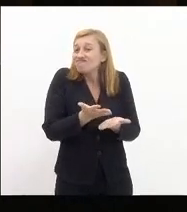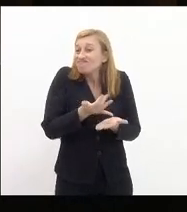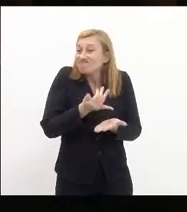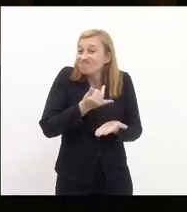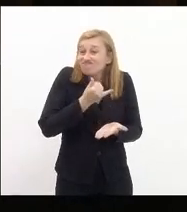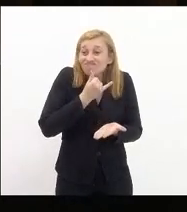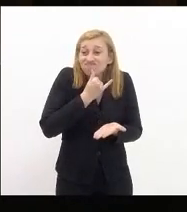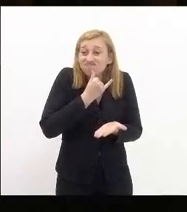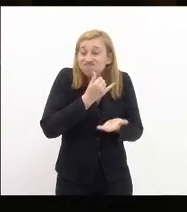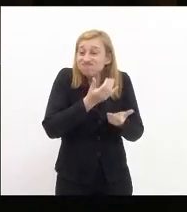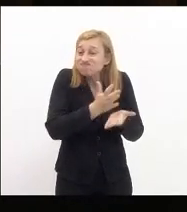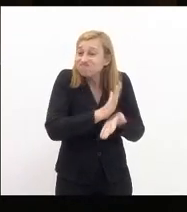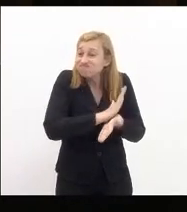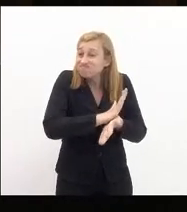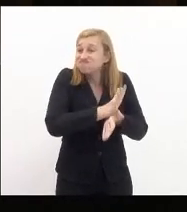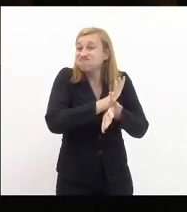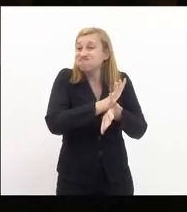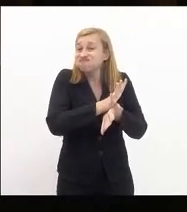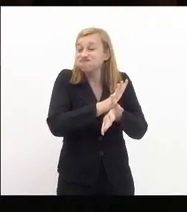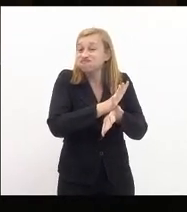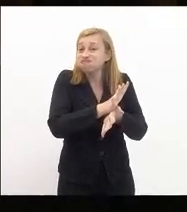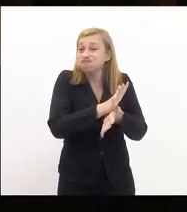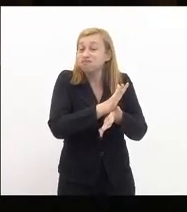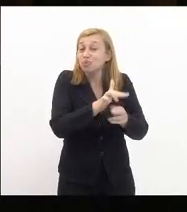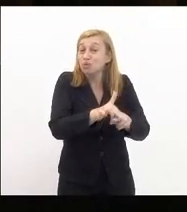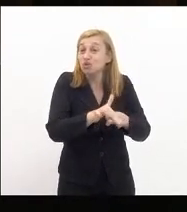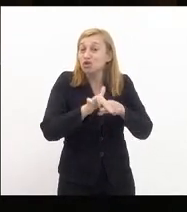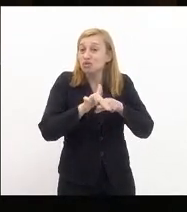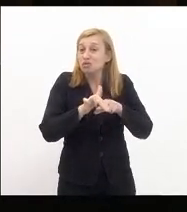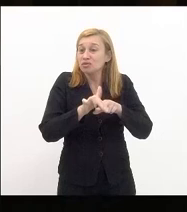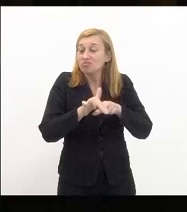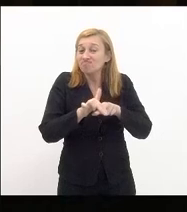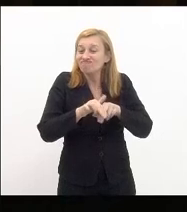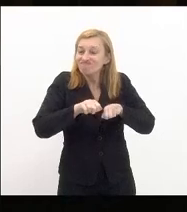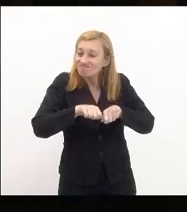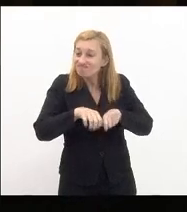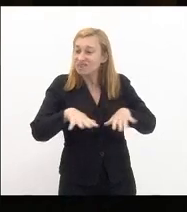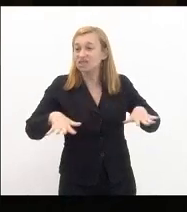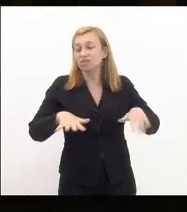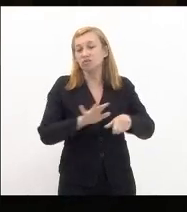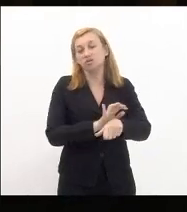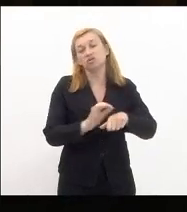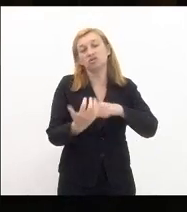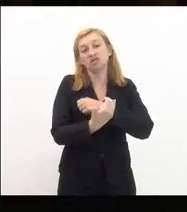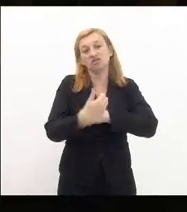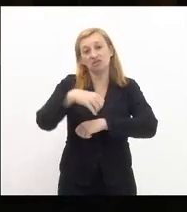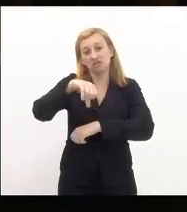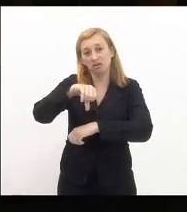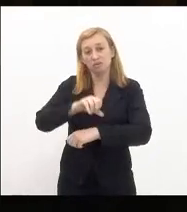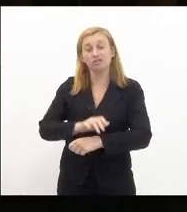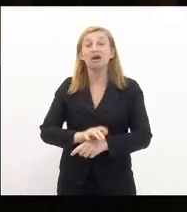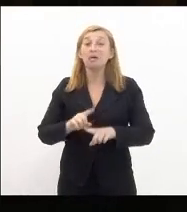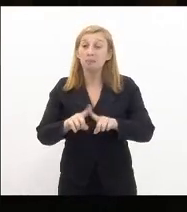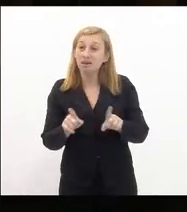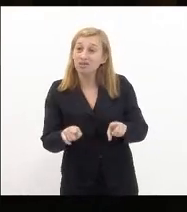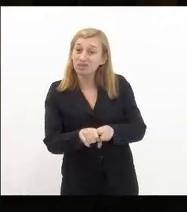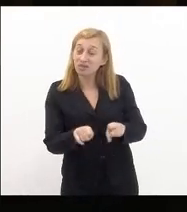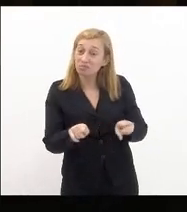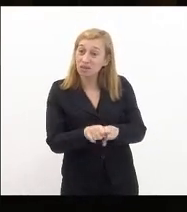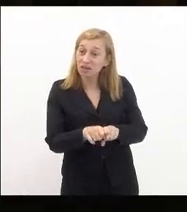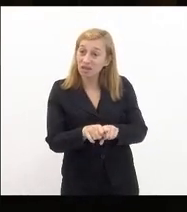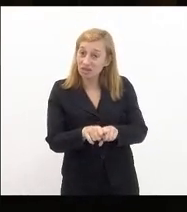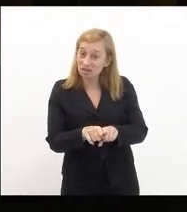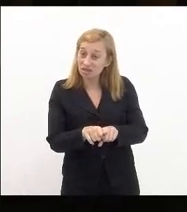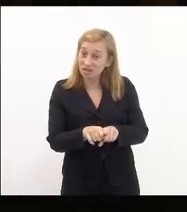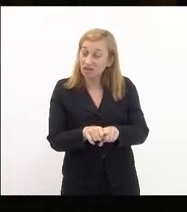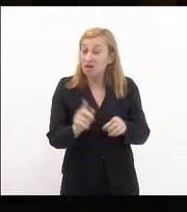destruídas pela pandemia da covid-19 mas também pela omissão